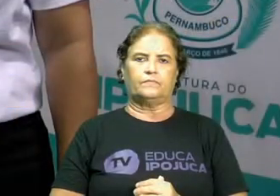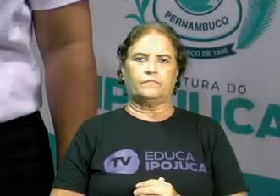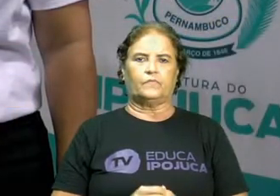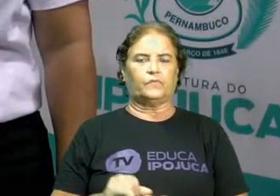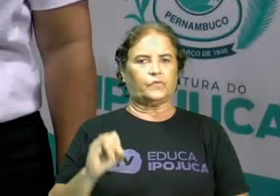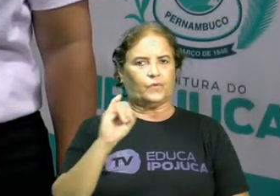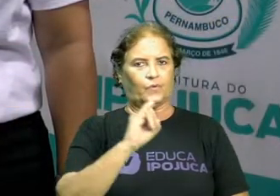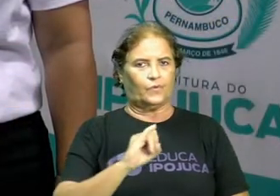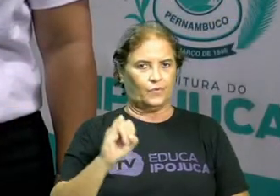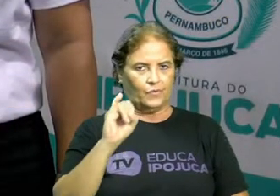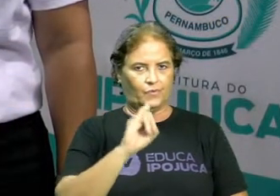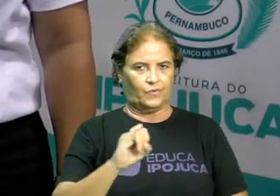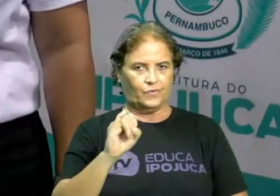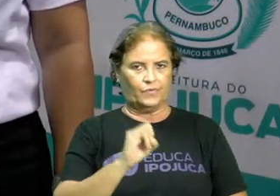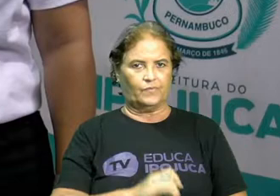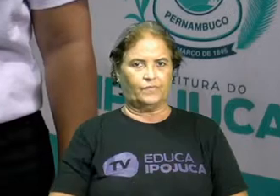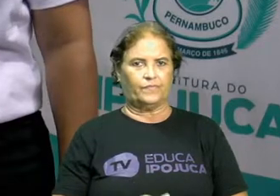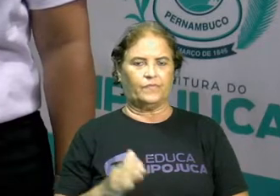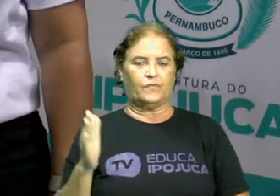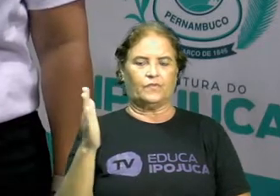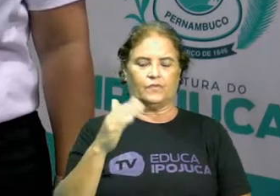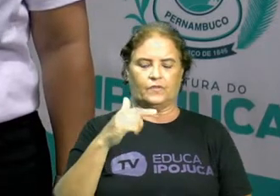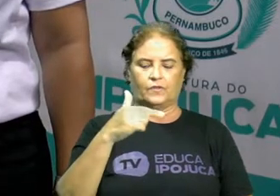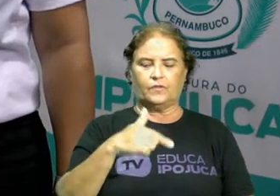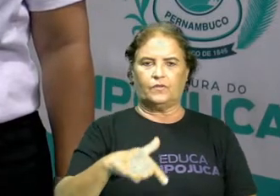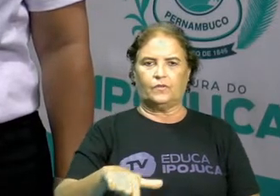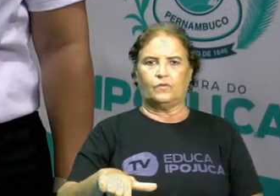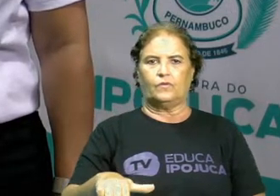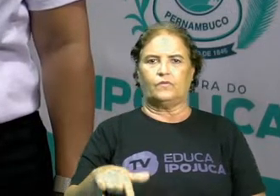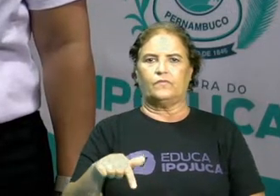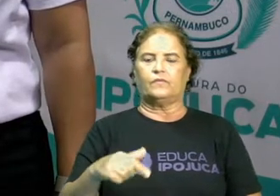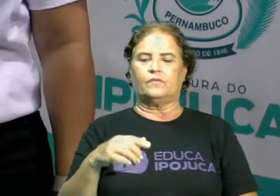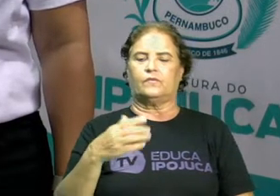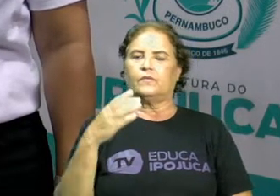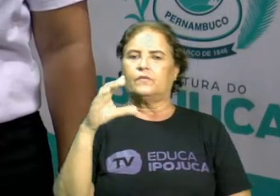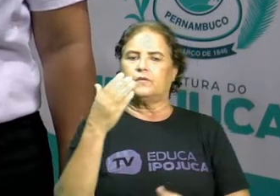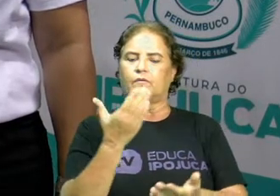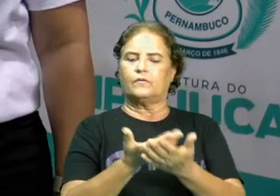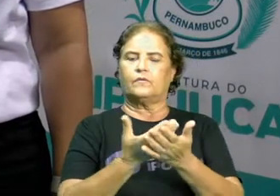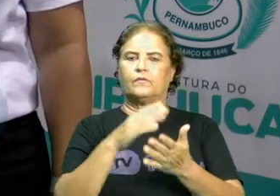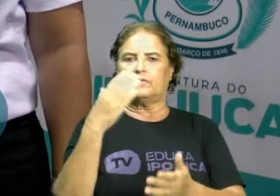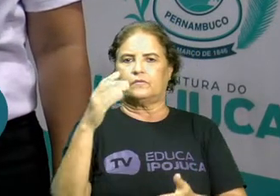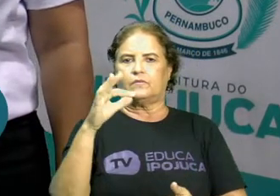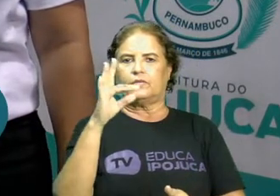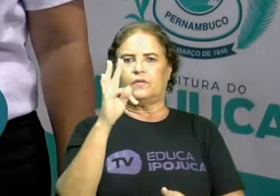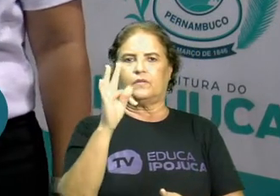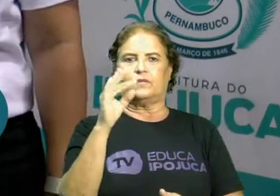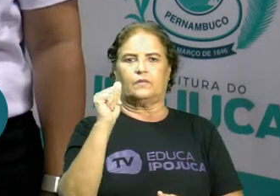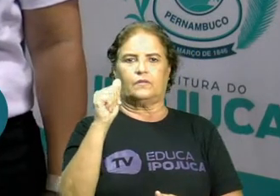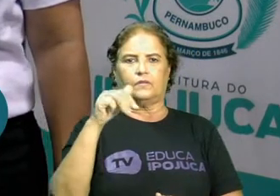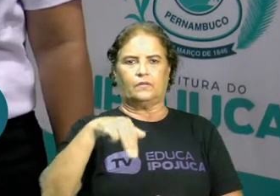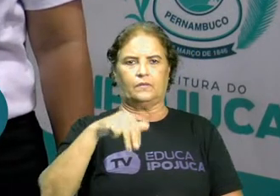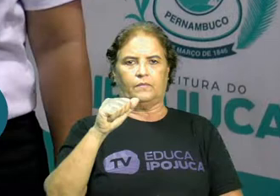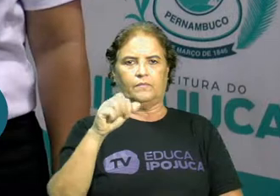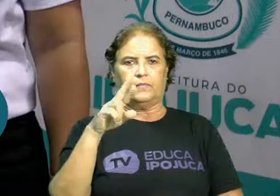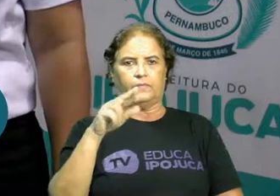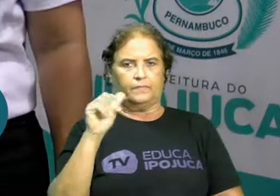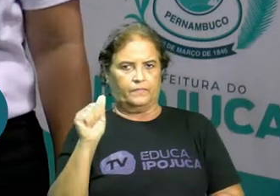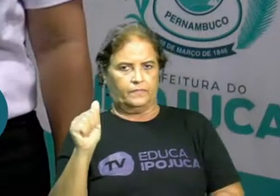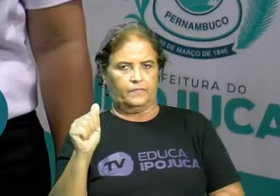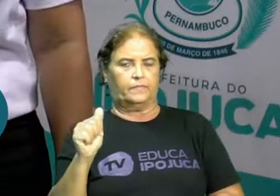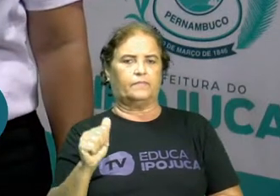Oi, gente! Estamos aqui para mais uma aula de ciência. Tamara Cabral, professora de vocês de hoje.